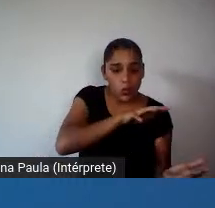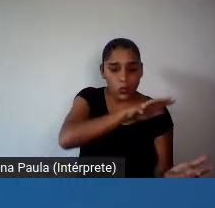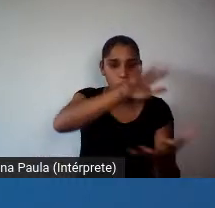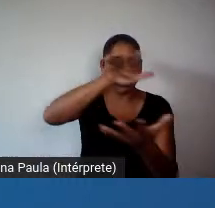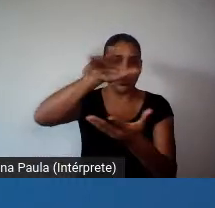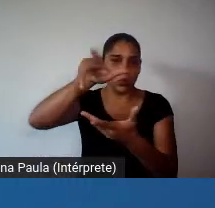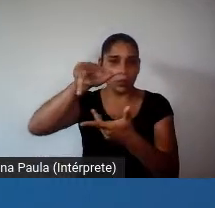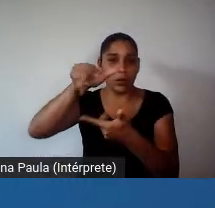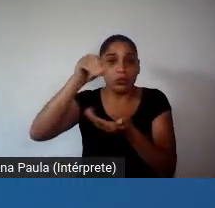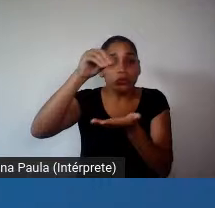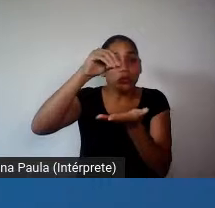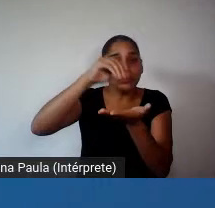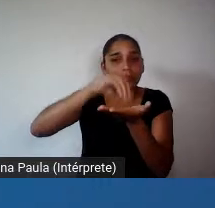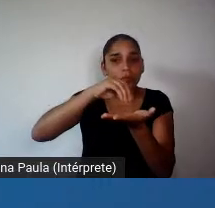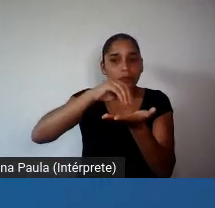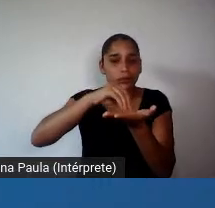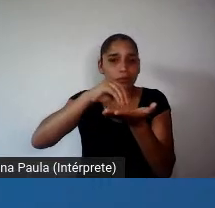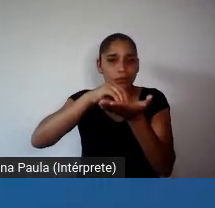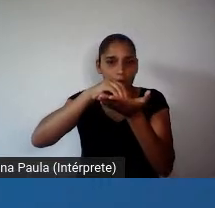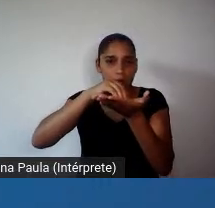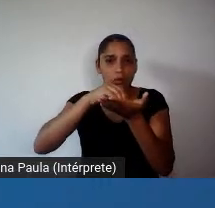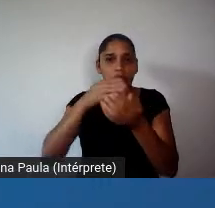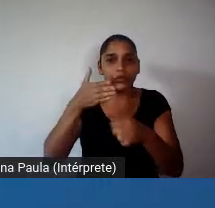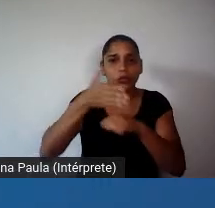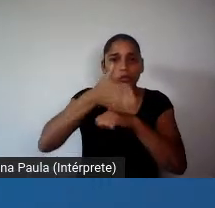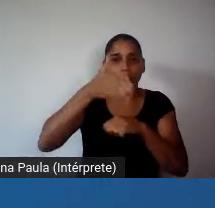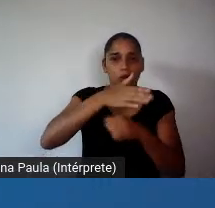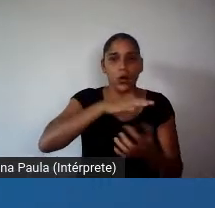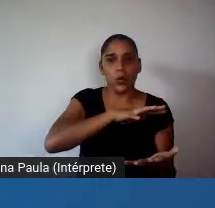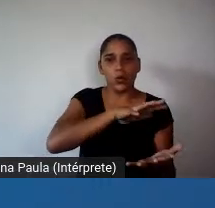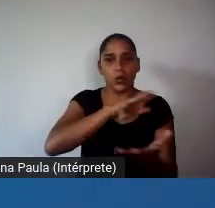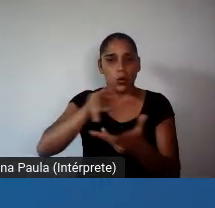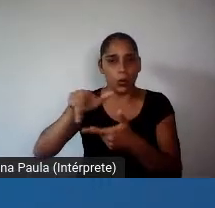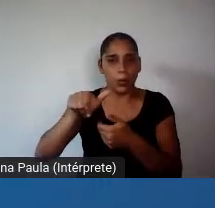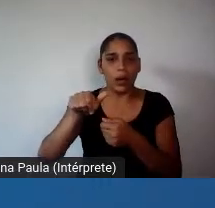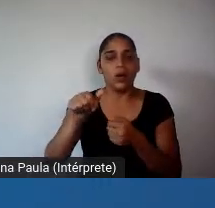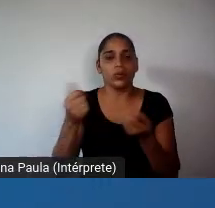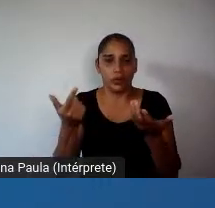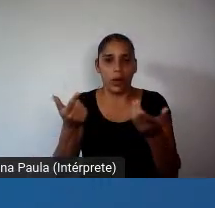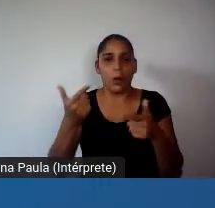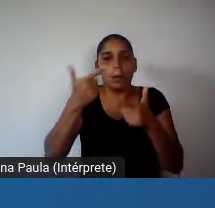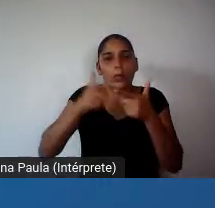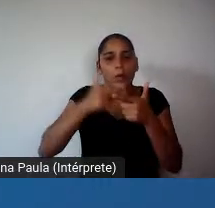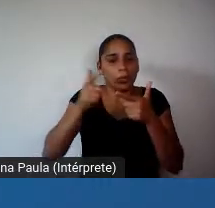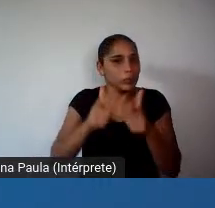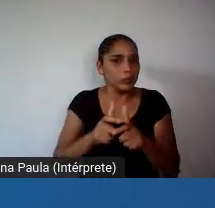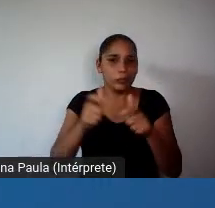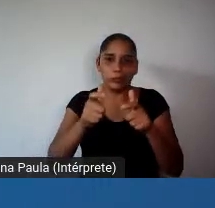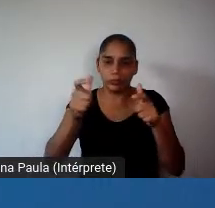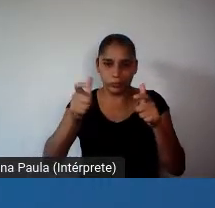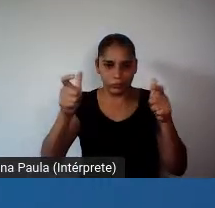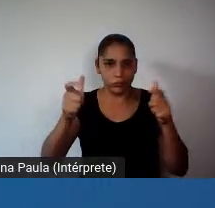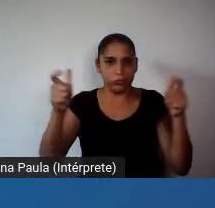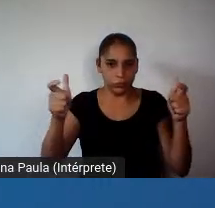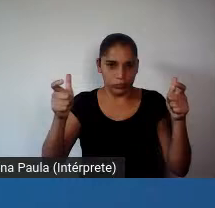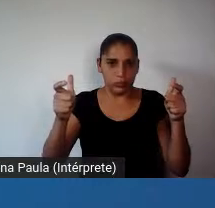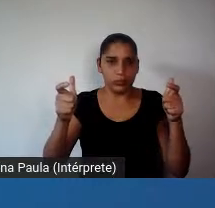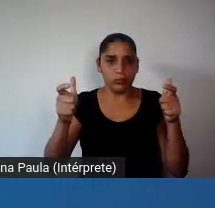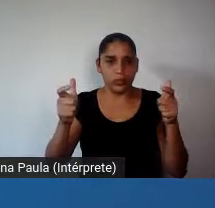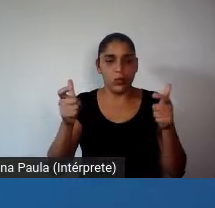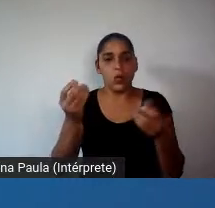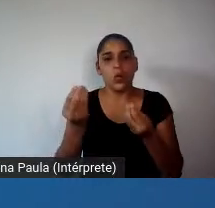que a falta de, de, de intervenções globais é lógico que agrava um problema, né, e, é, o chama, né, ao